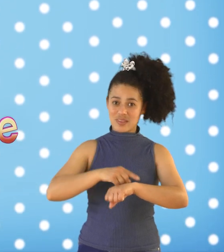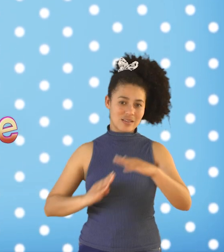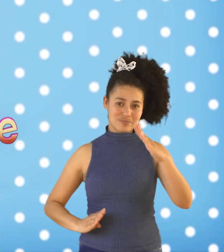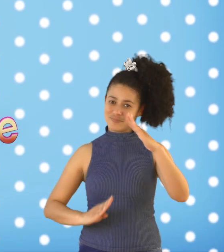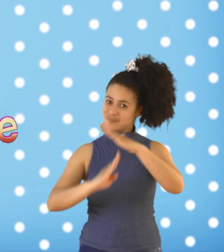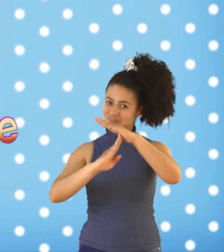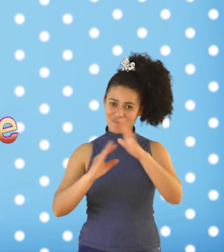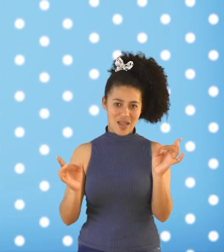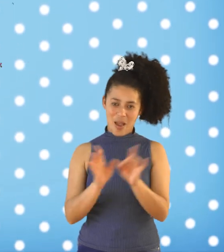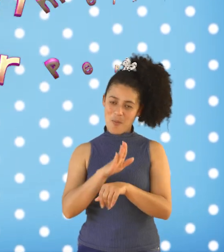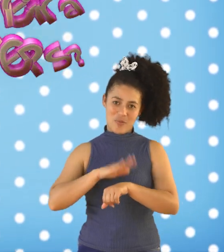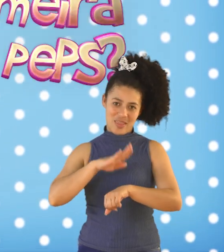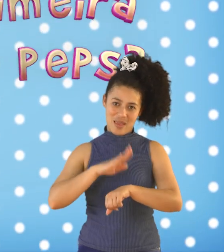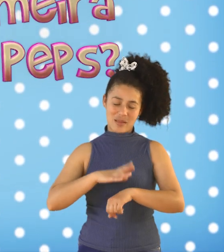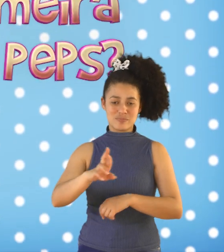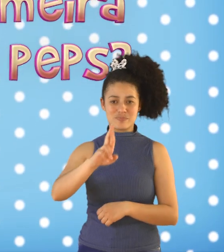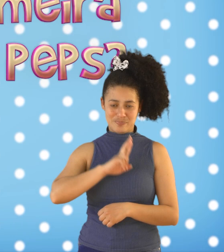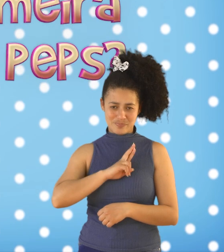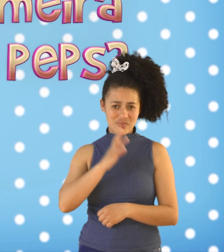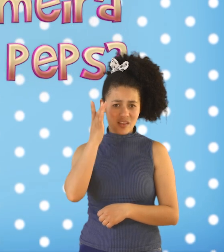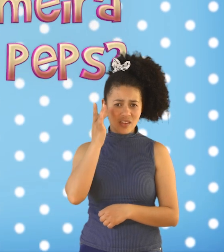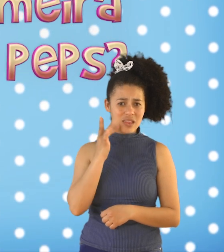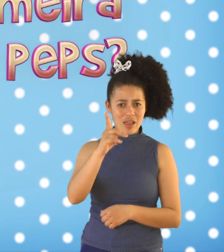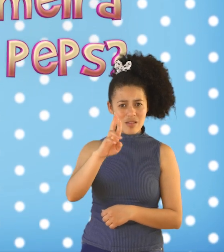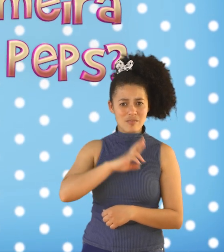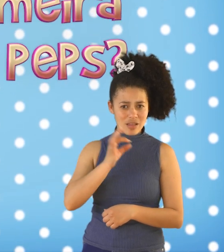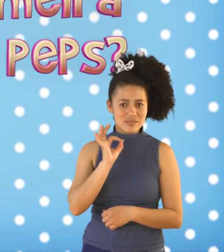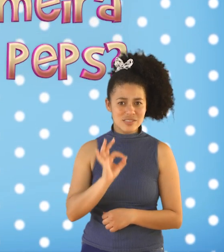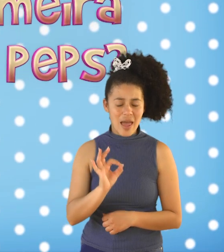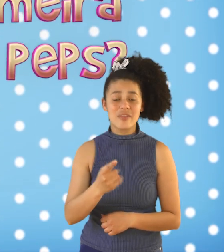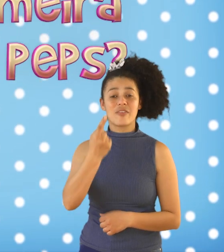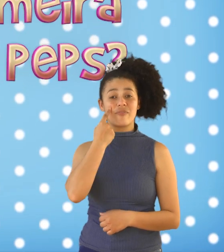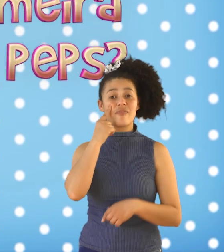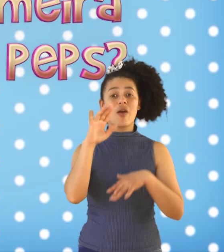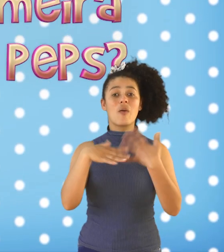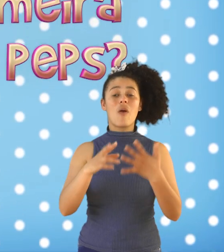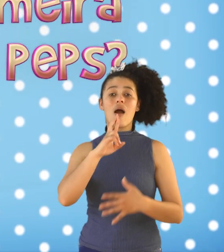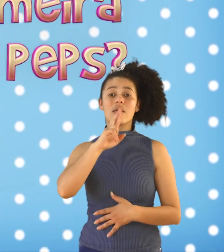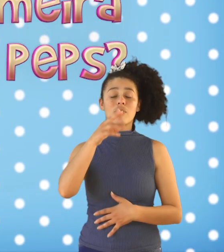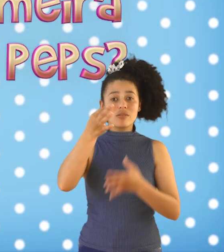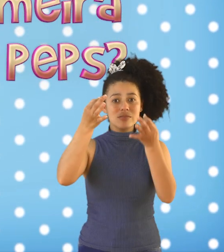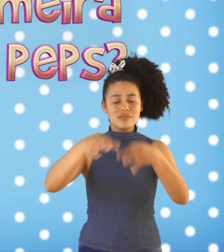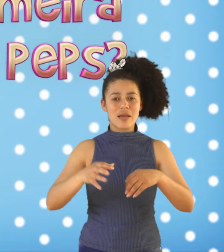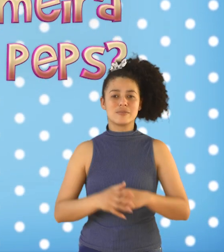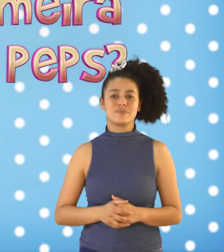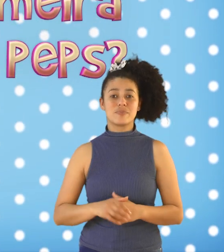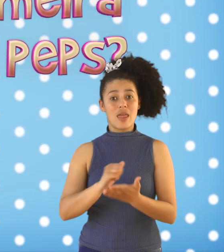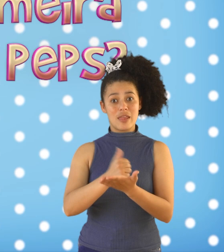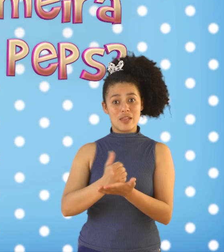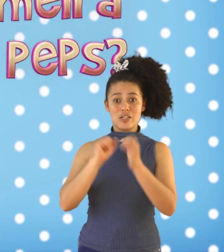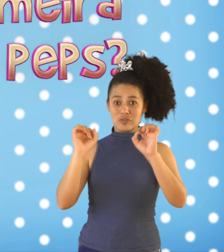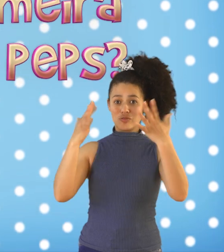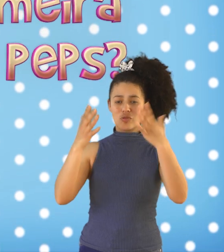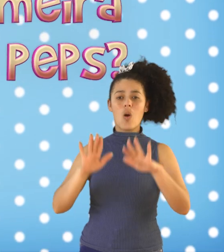Tempo encerrado Será que você acertou? Vamos conferir a resposta certa. Rolê Peps Game